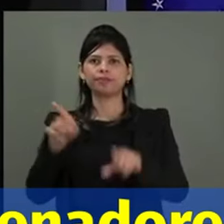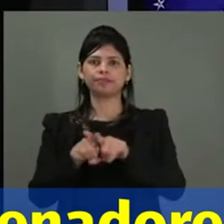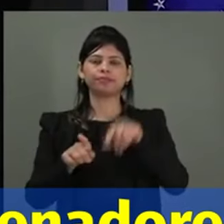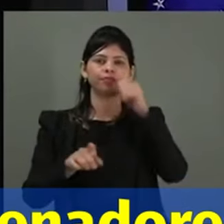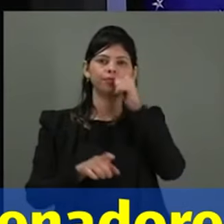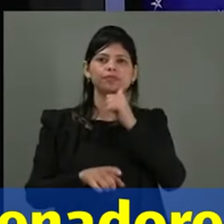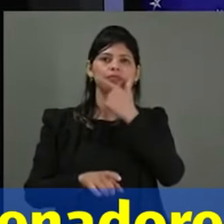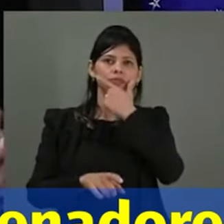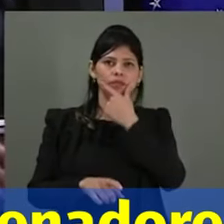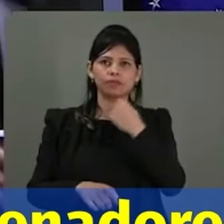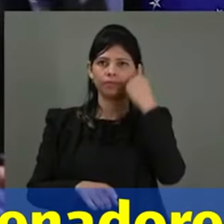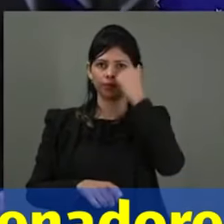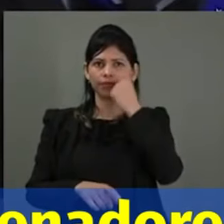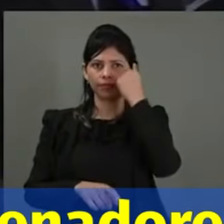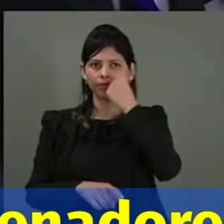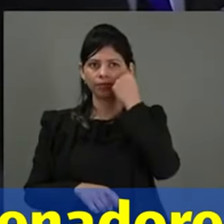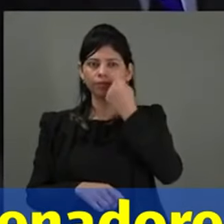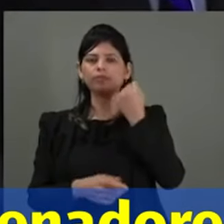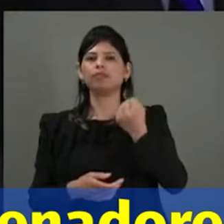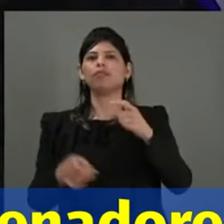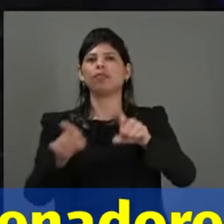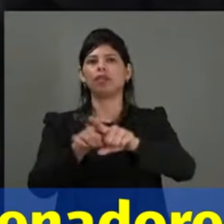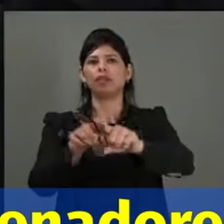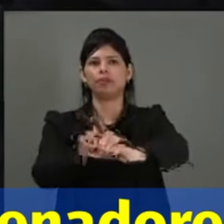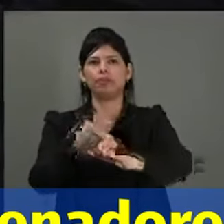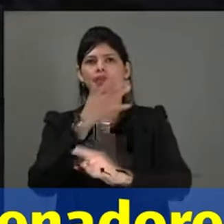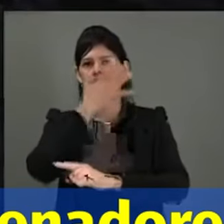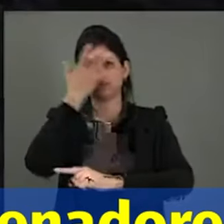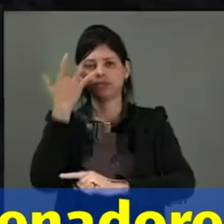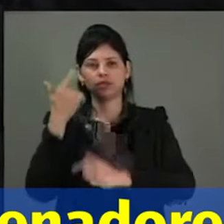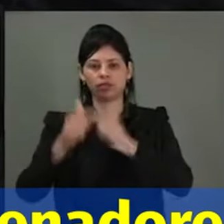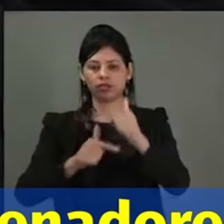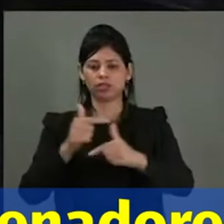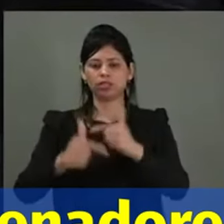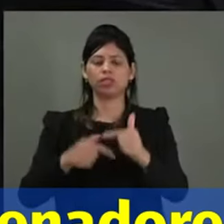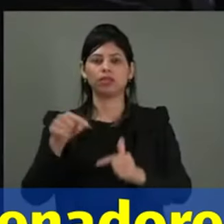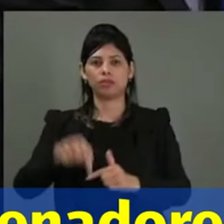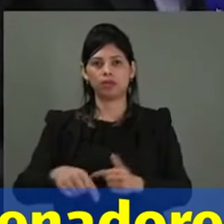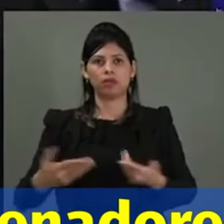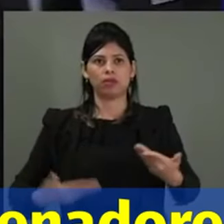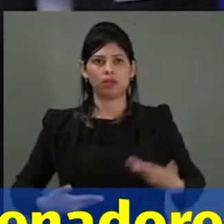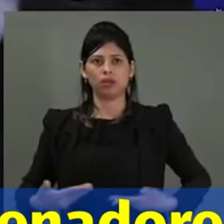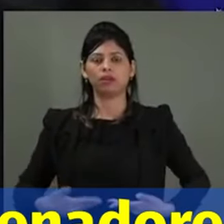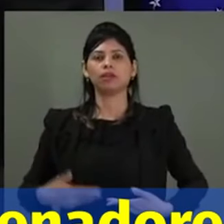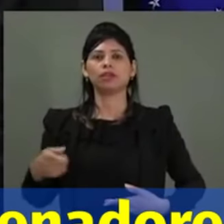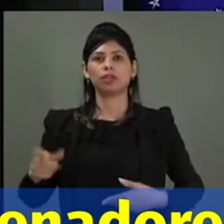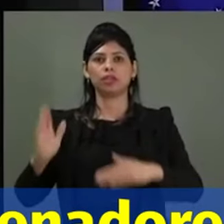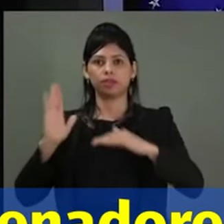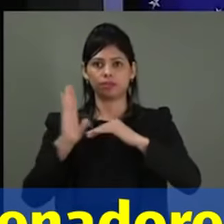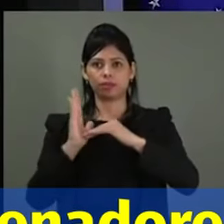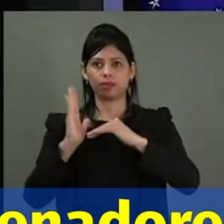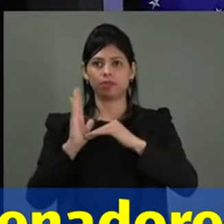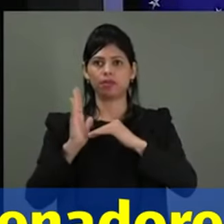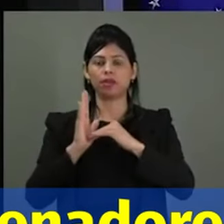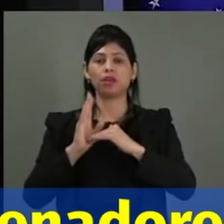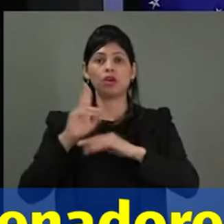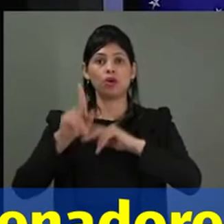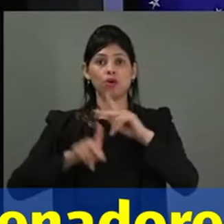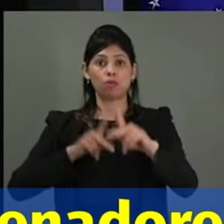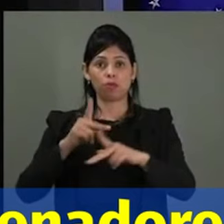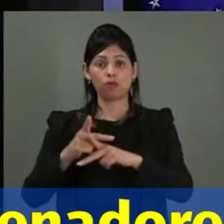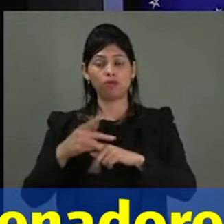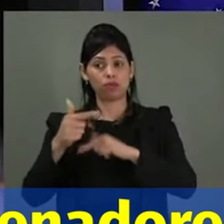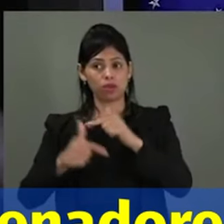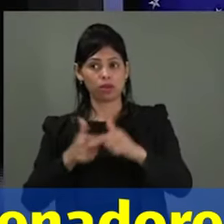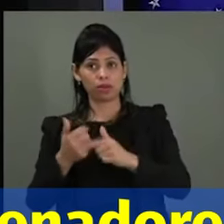senadores, funcionários dessa casa, muito obrigado. assessores e você